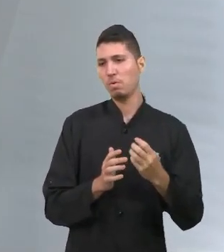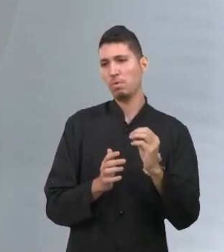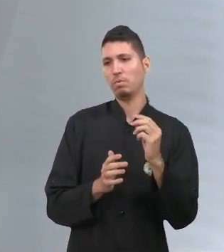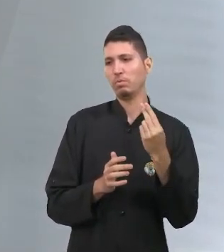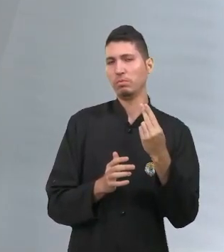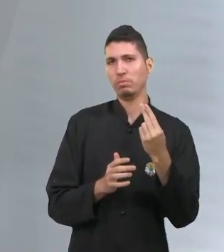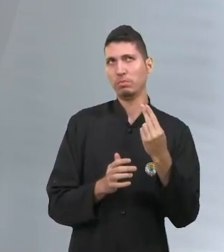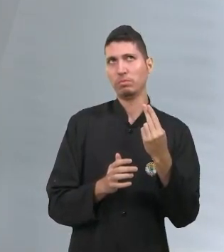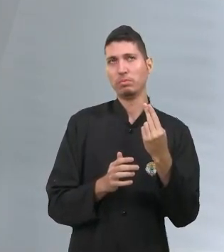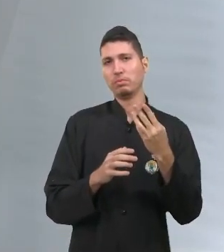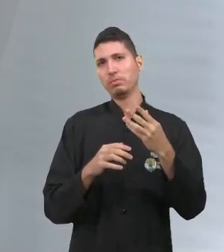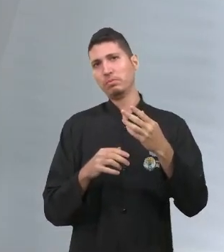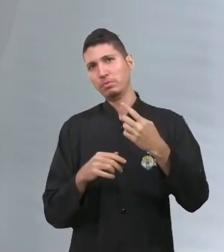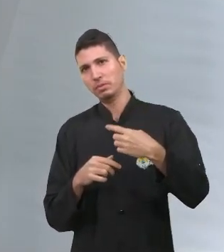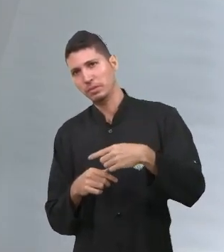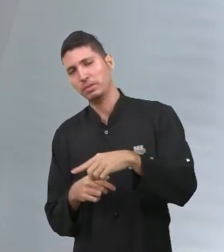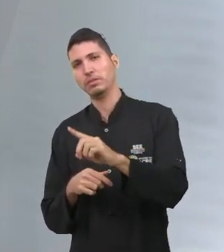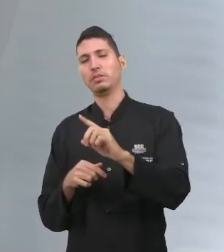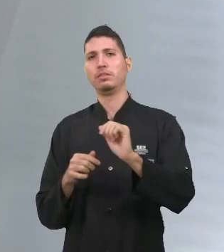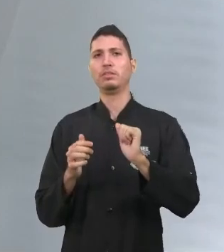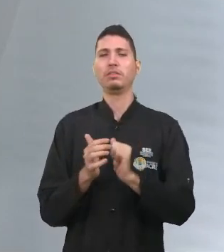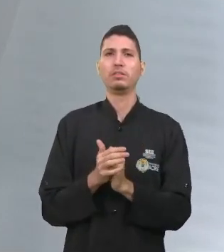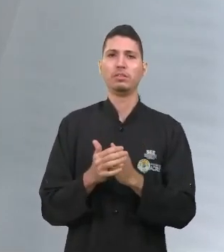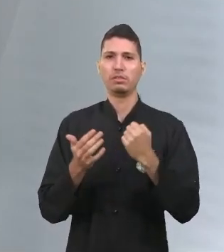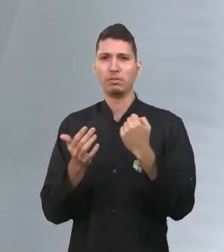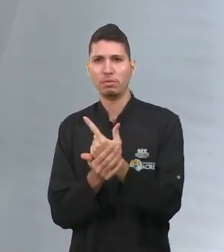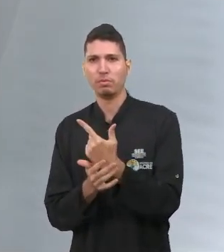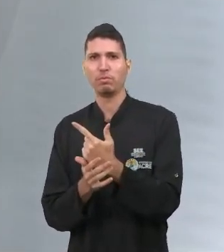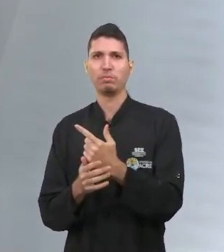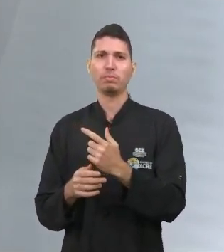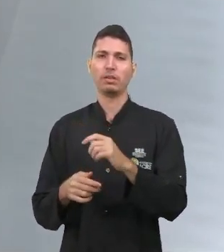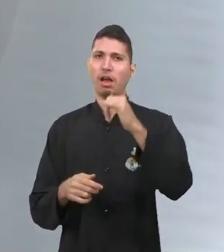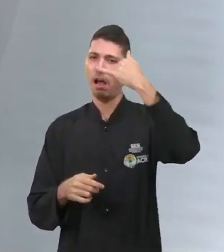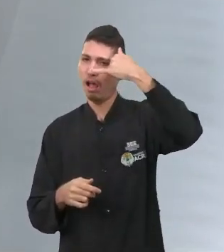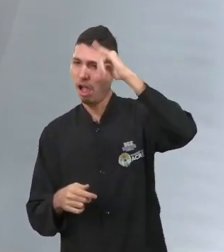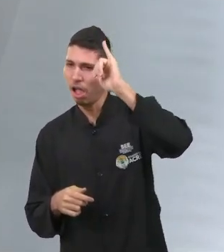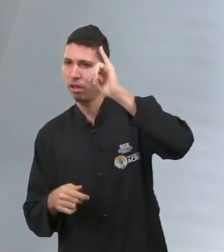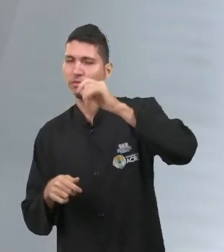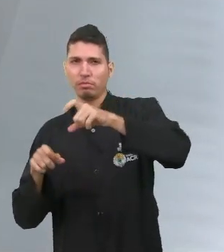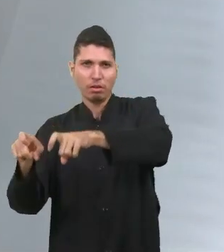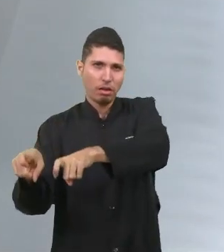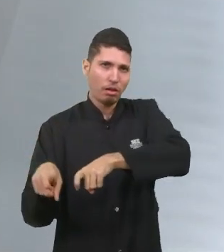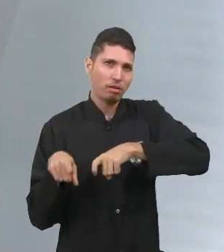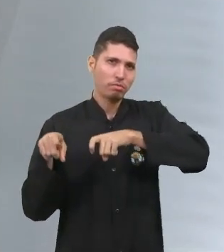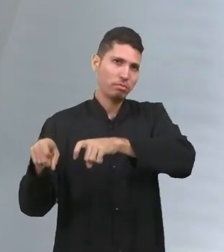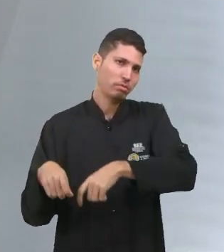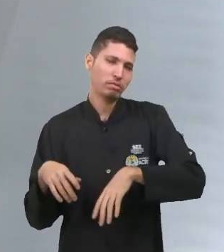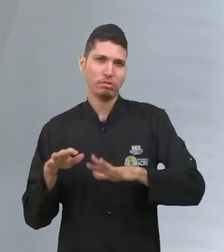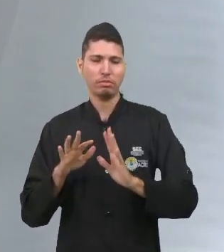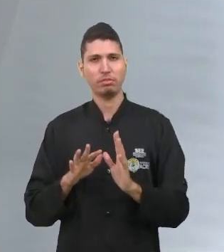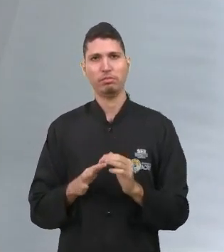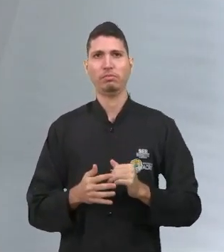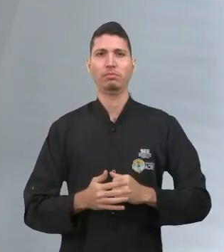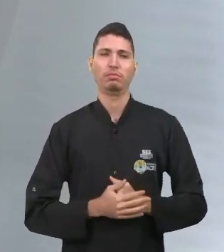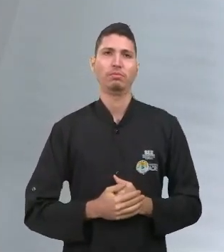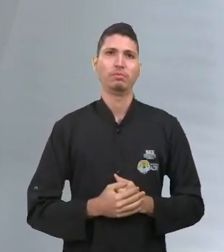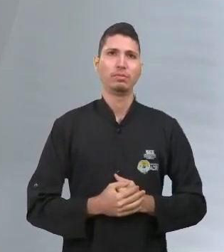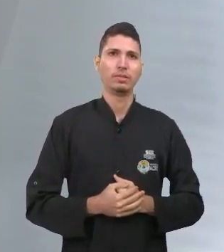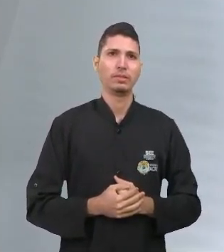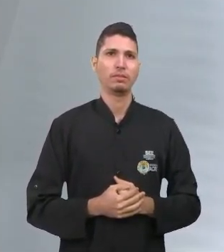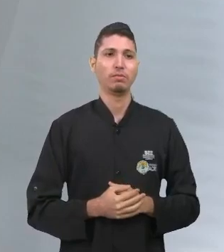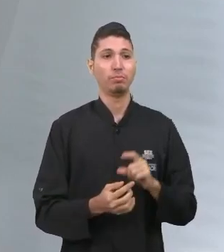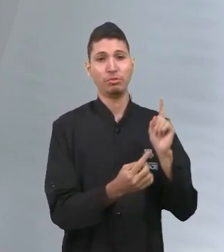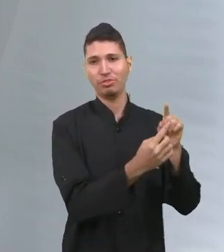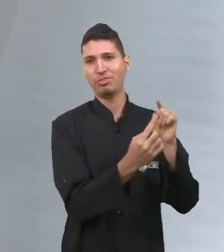quer montar um sítio, né, criar boi, ser fazendeiro. Ou seja, as metas, elas são